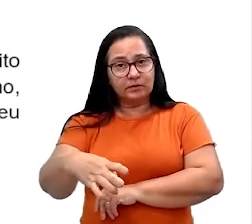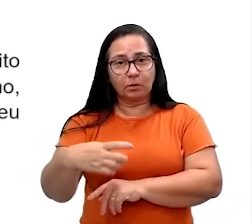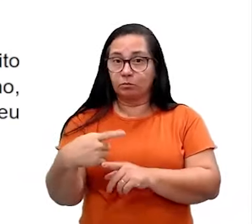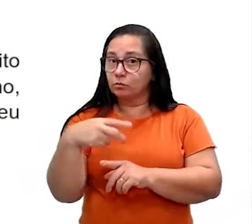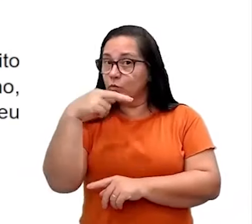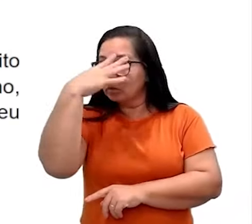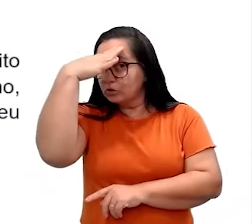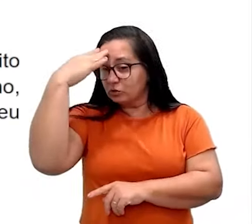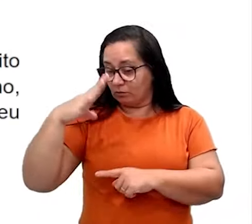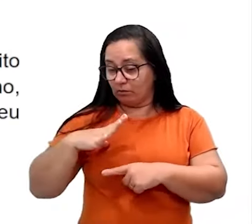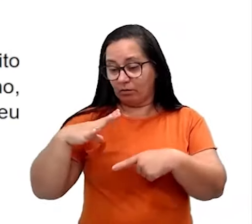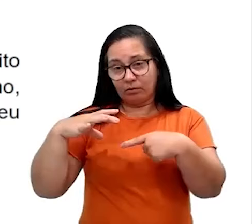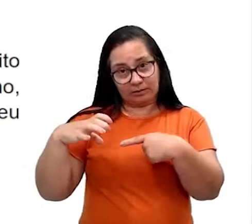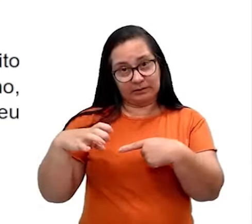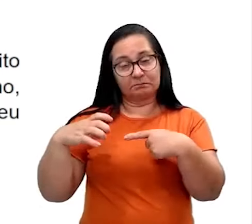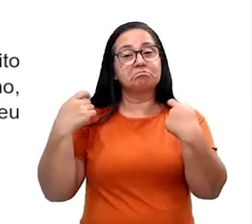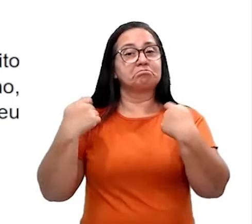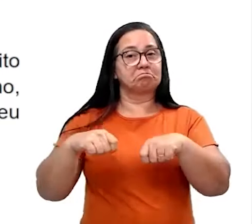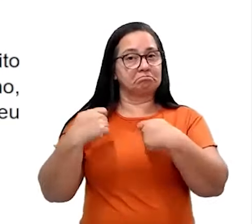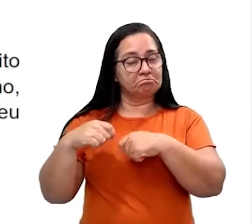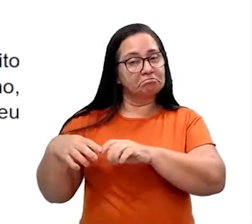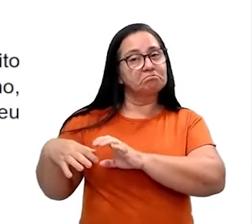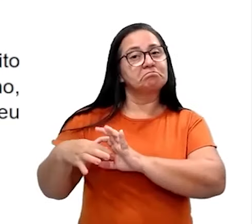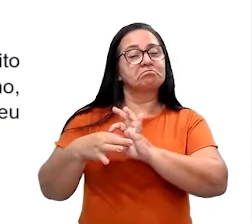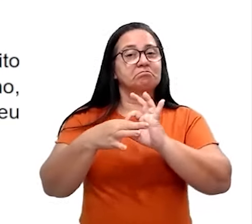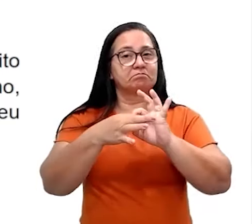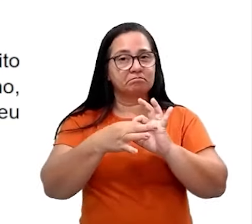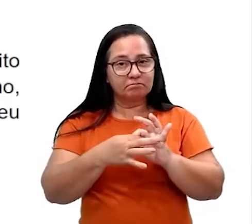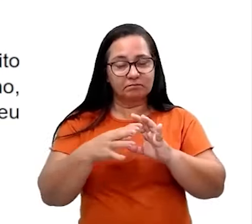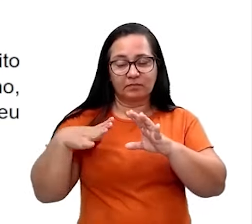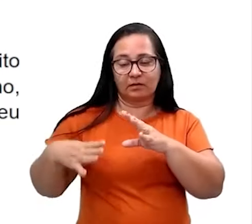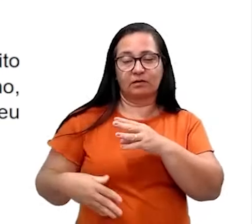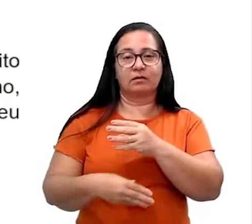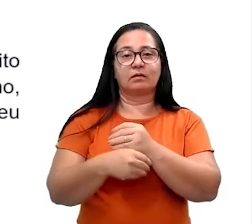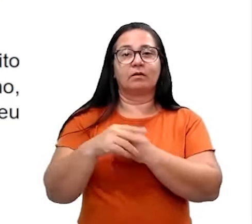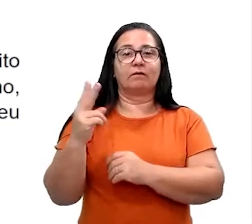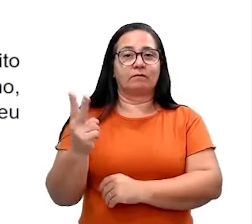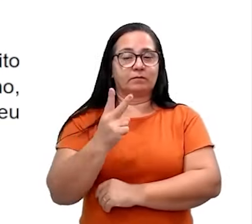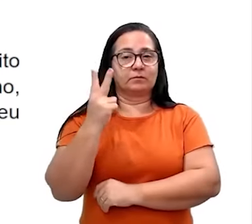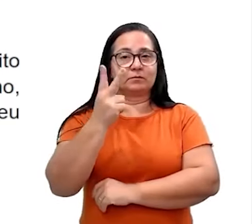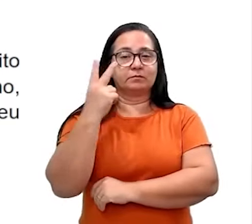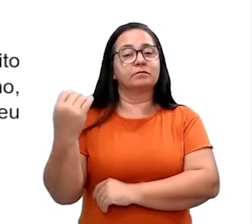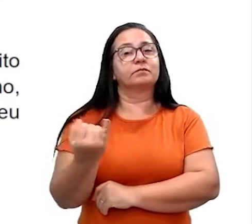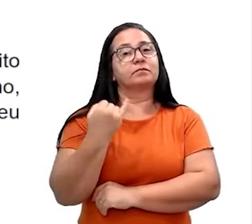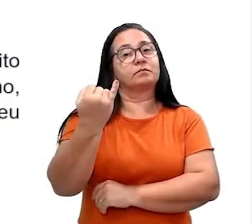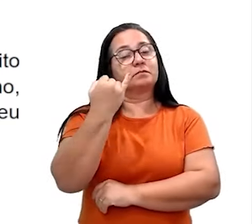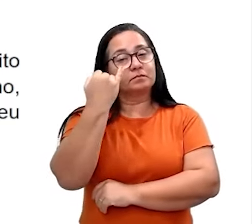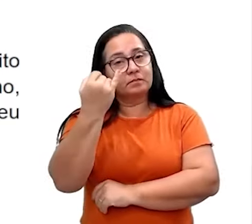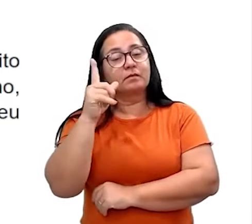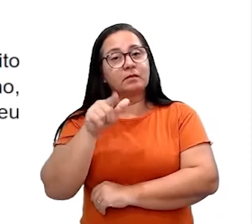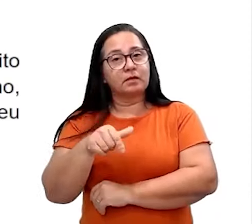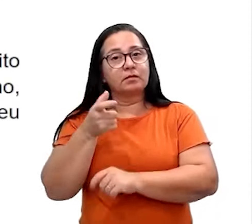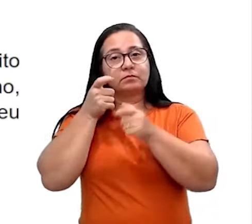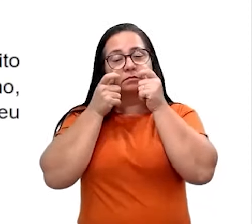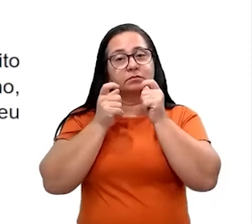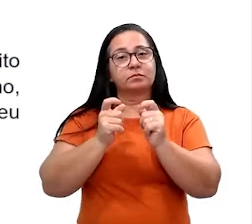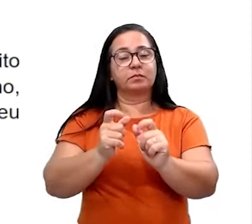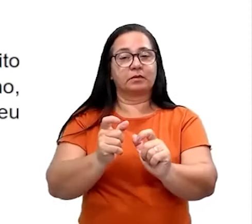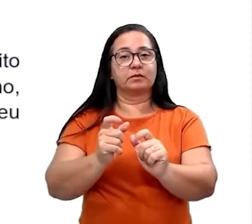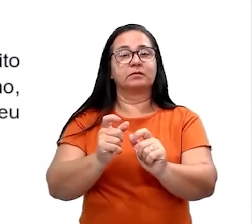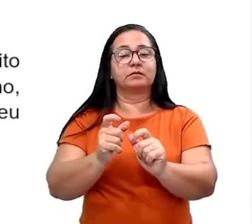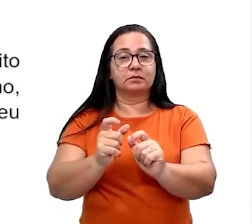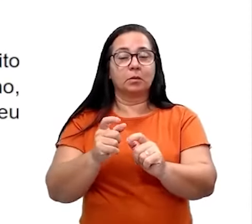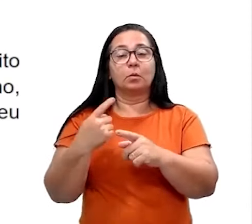esqueça disso, de forma ética esse contexto, para agregar valores, né? Isso é uma coisa muito importante porque vai